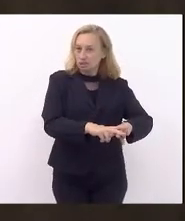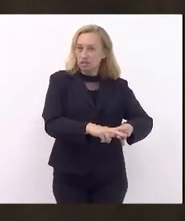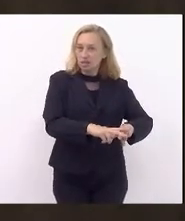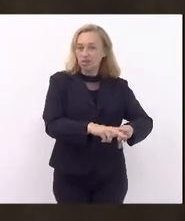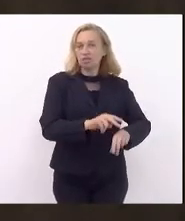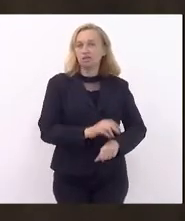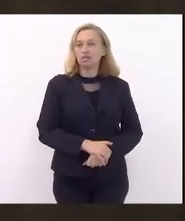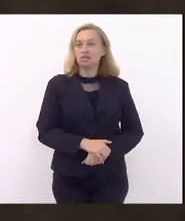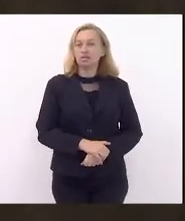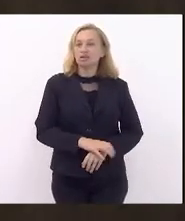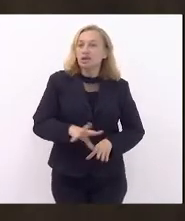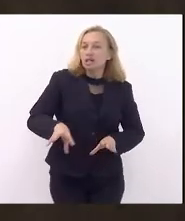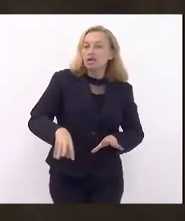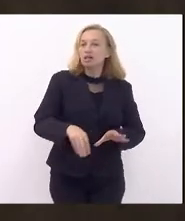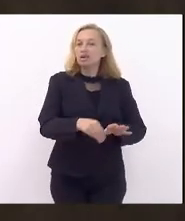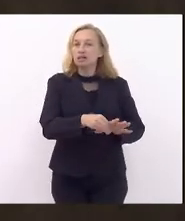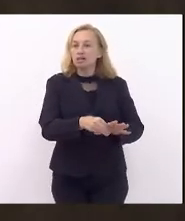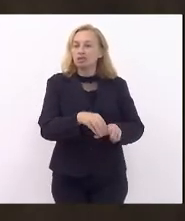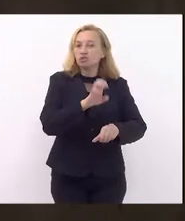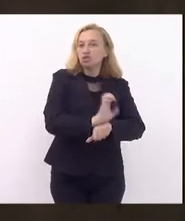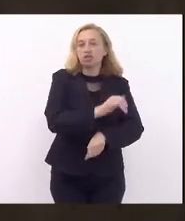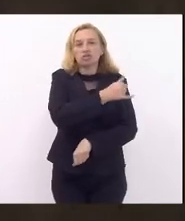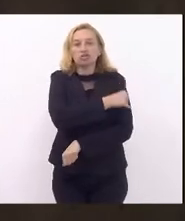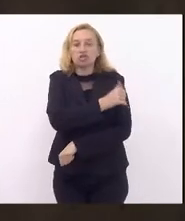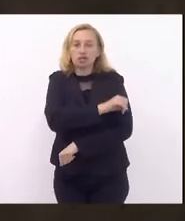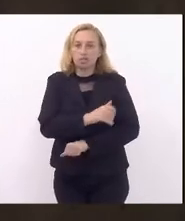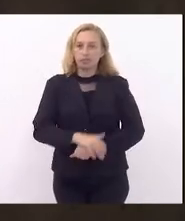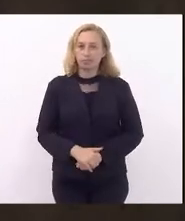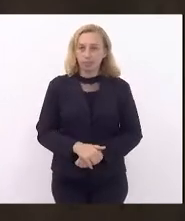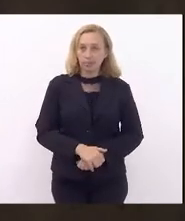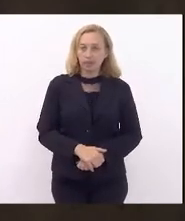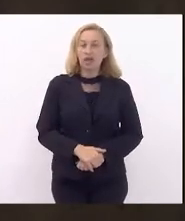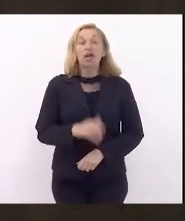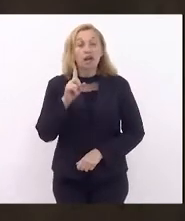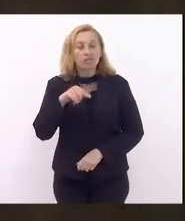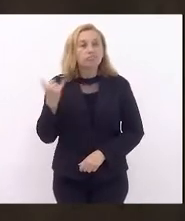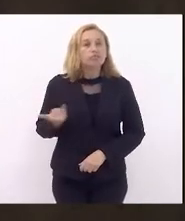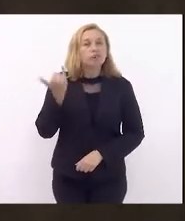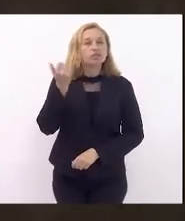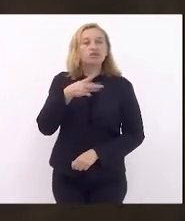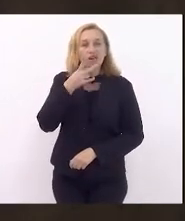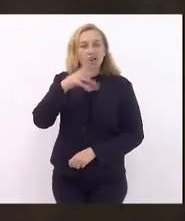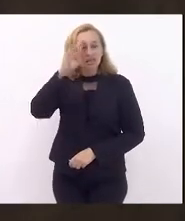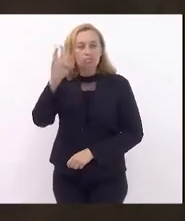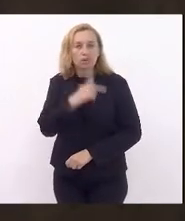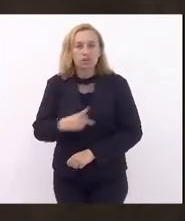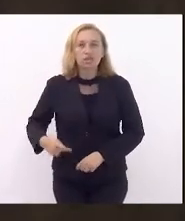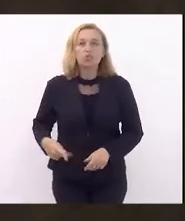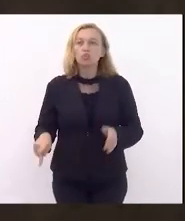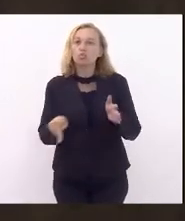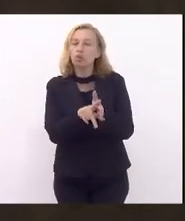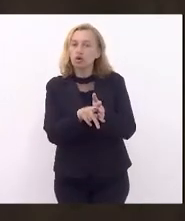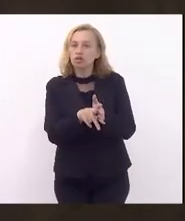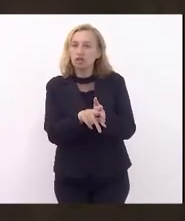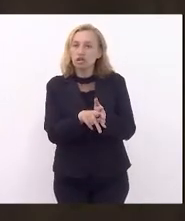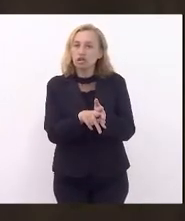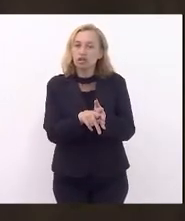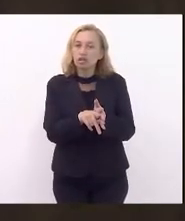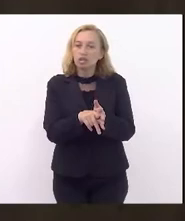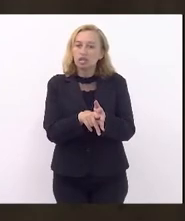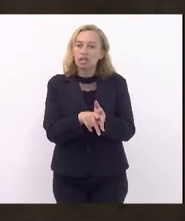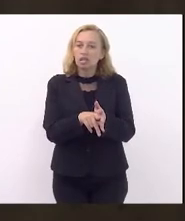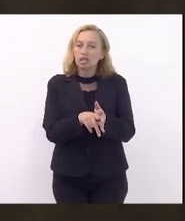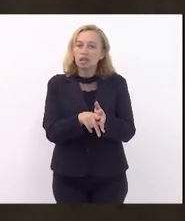para ingressas no Estado do Rio de Janeiro. É importante dizer, Sr. Presidente, que o projeto visa